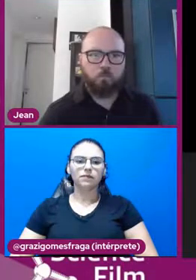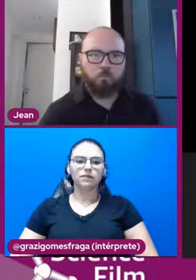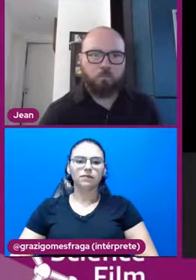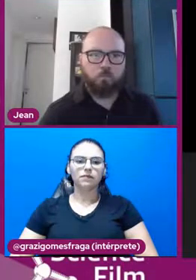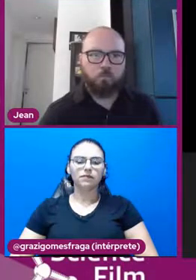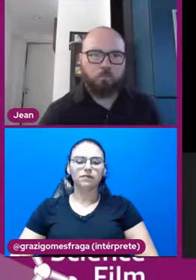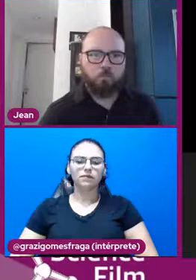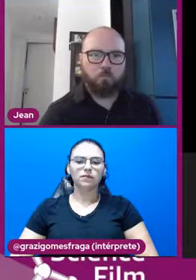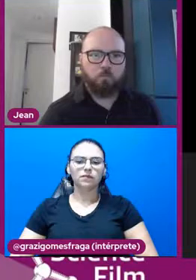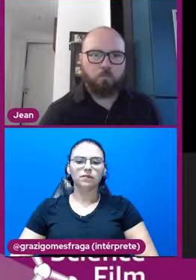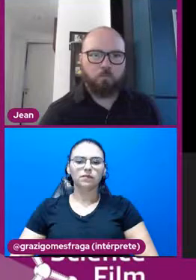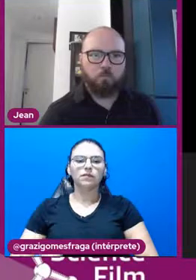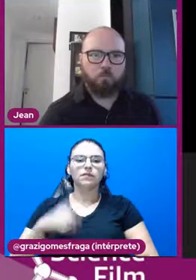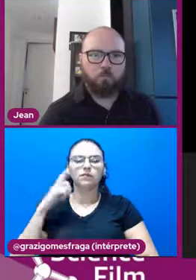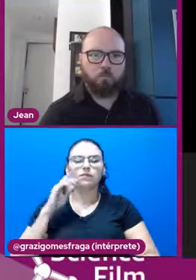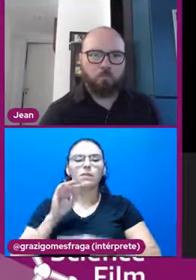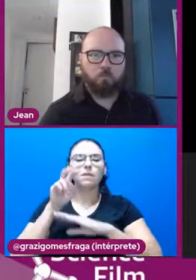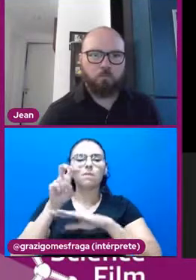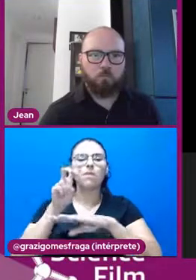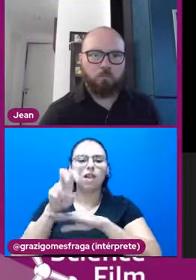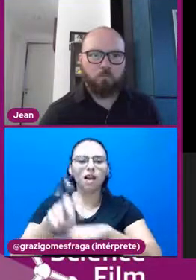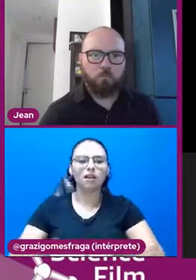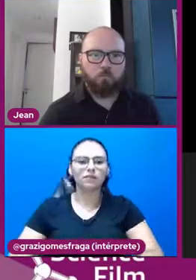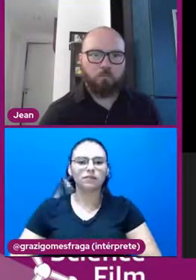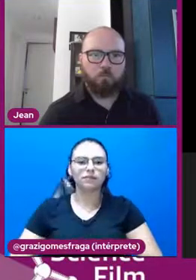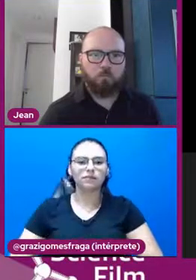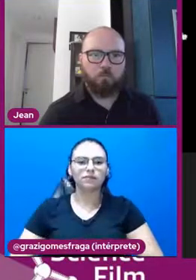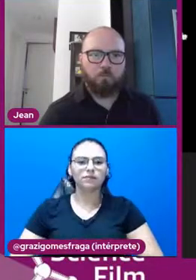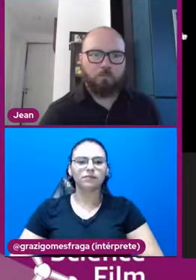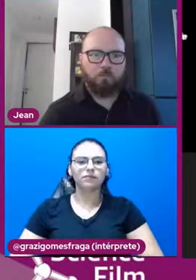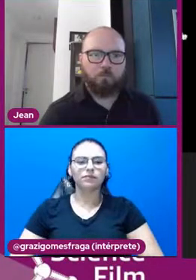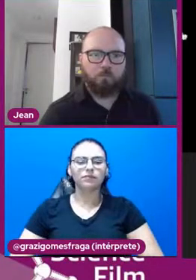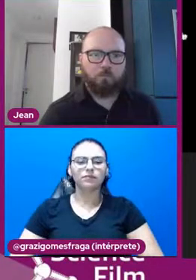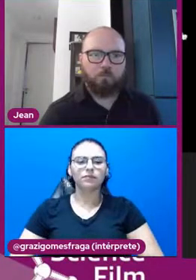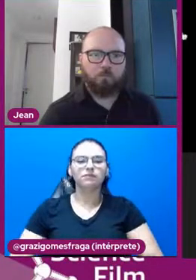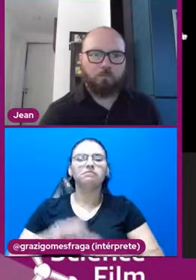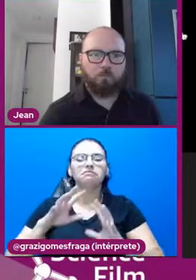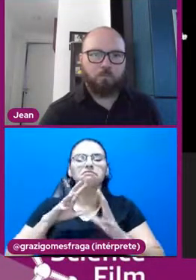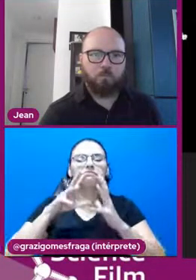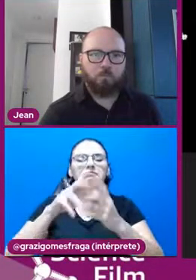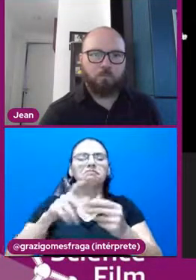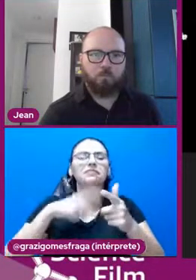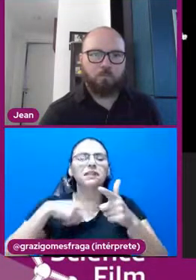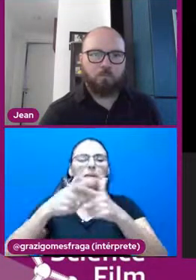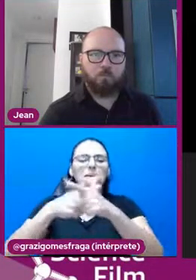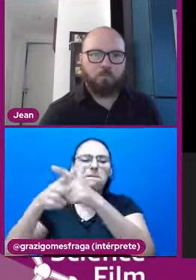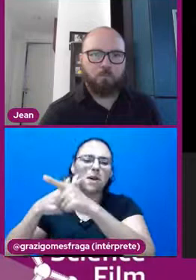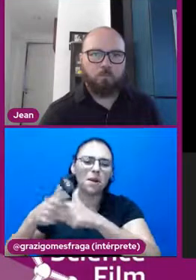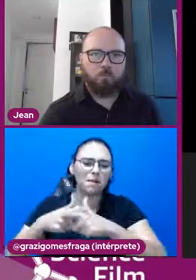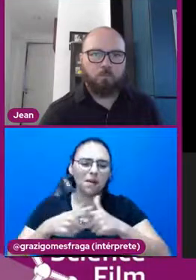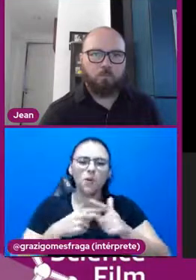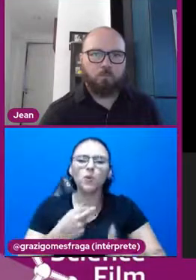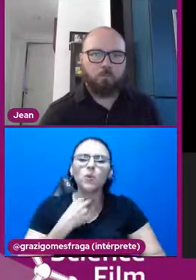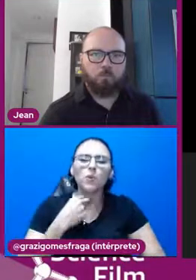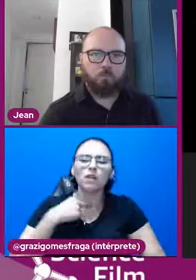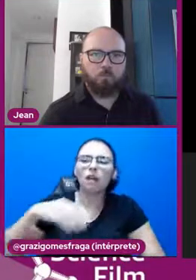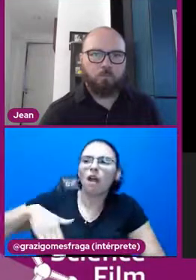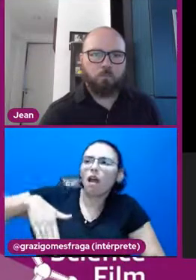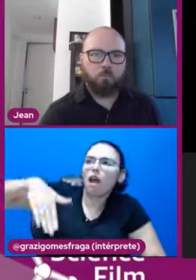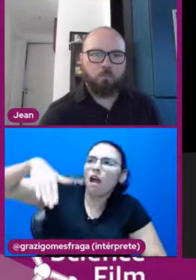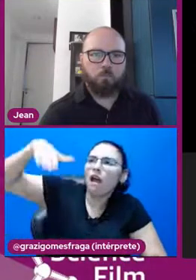Vou passar um pouquinho para frente aqui a vinheta. O mundo tem muitos problemas e não dá para a gente esperar crescer para resolver.